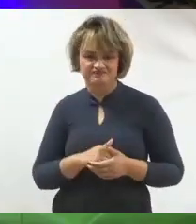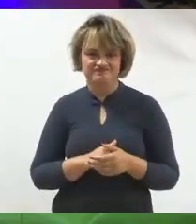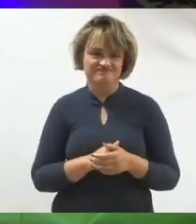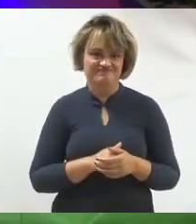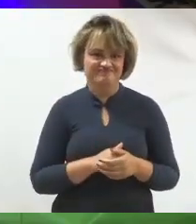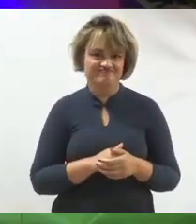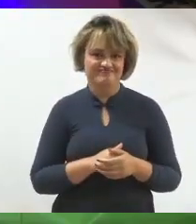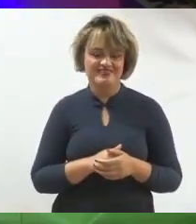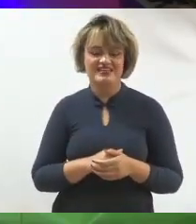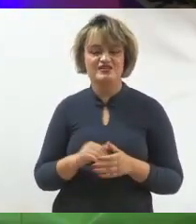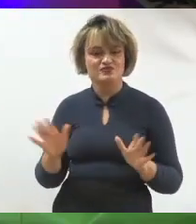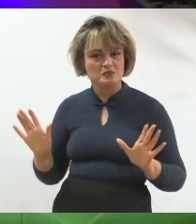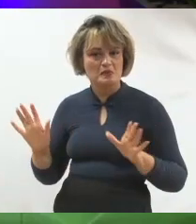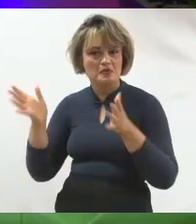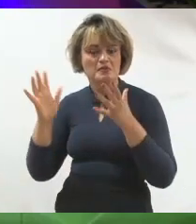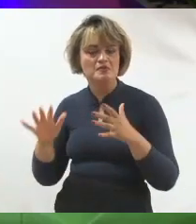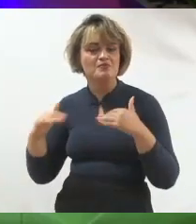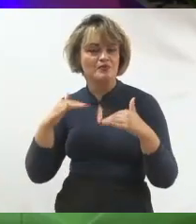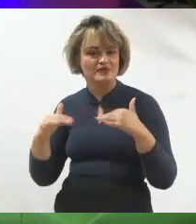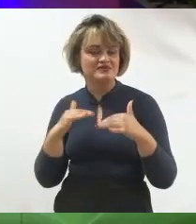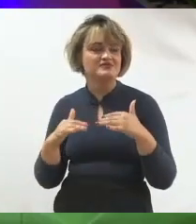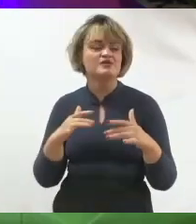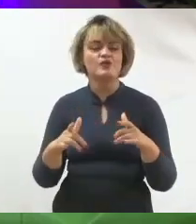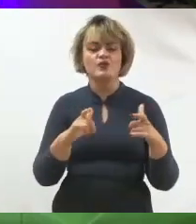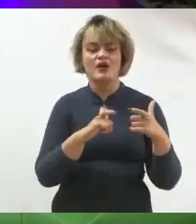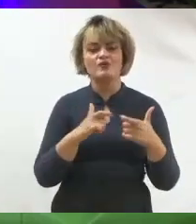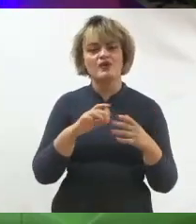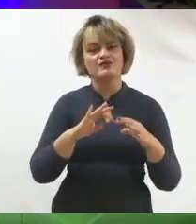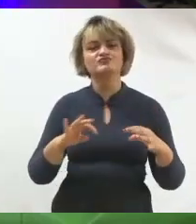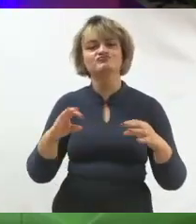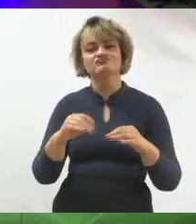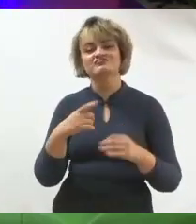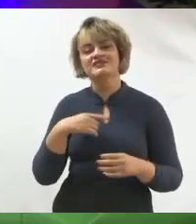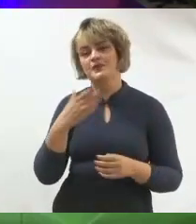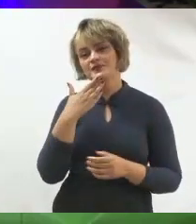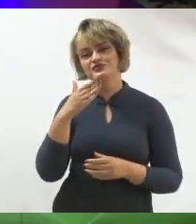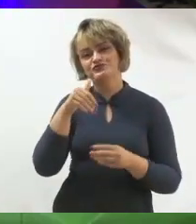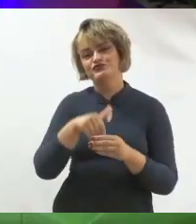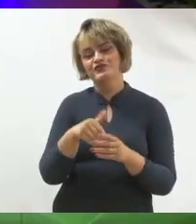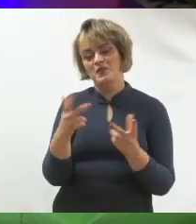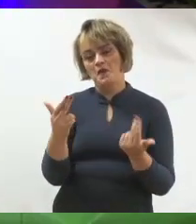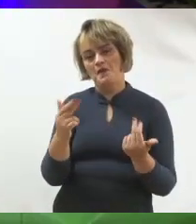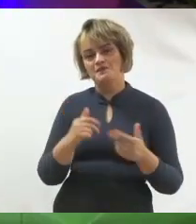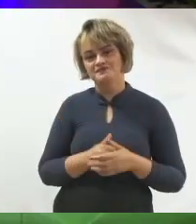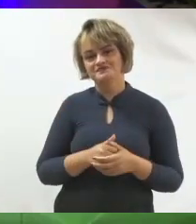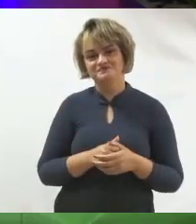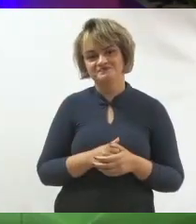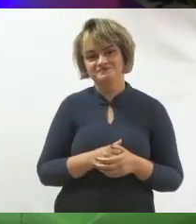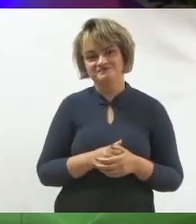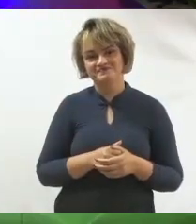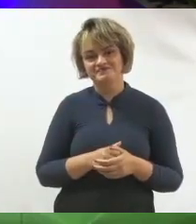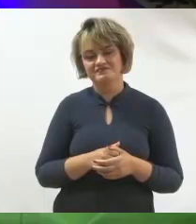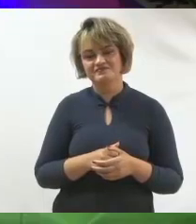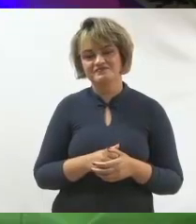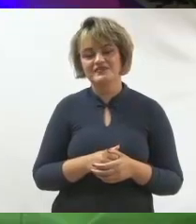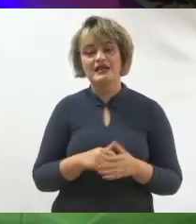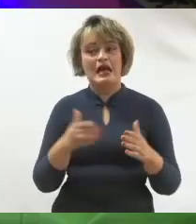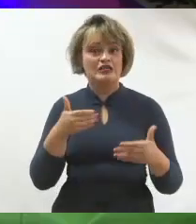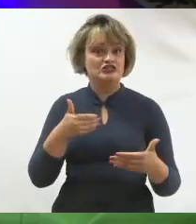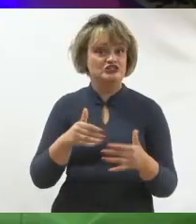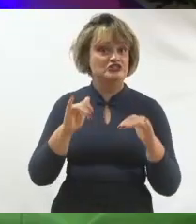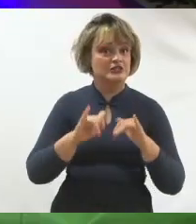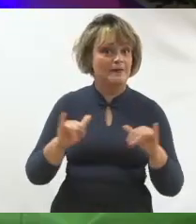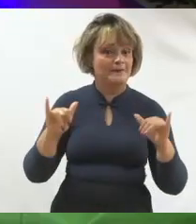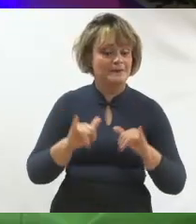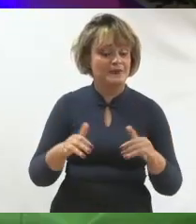sensibilização, motivação e mobilização estão em todo lugar, inclusive no pedido de voto. Então, campanha chegando. Para